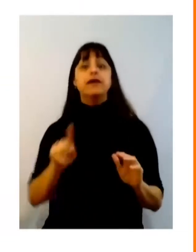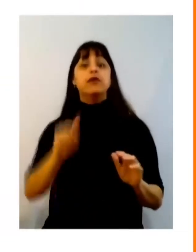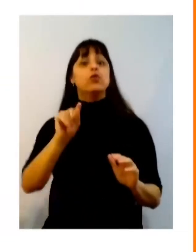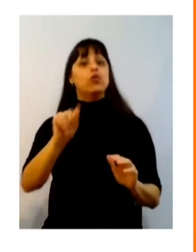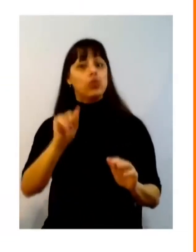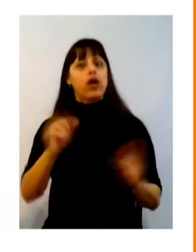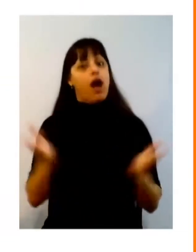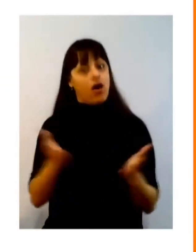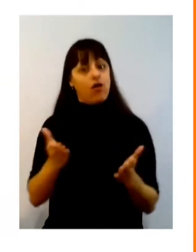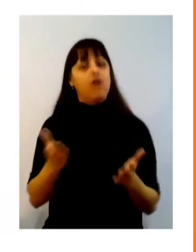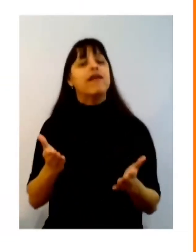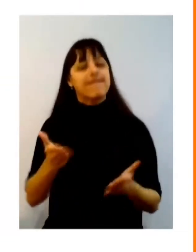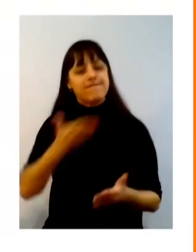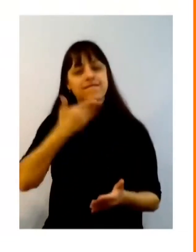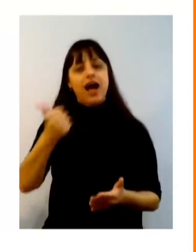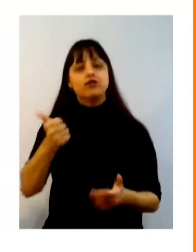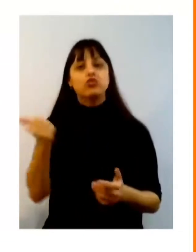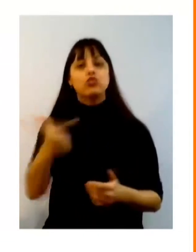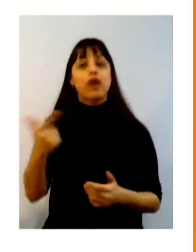resistências estão num outro lugar sabe